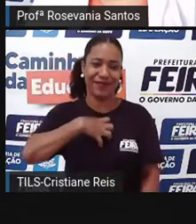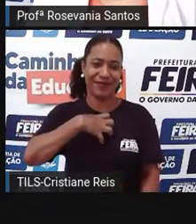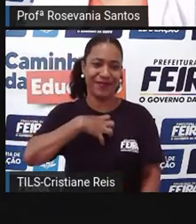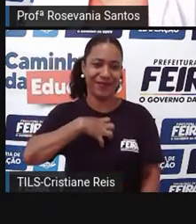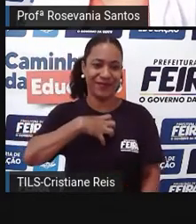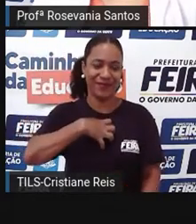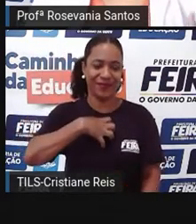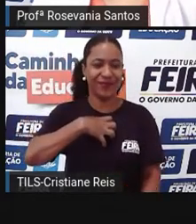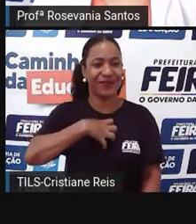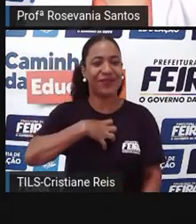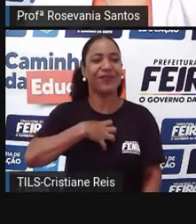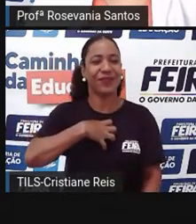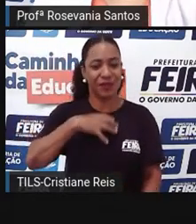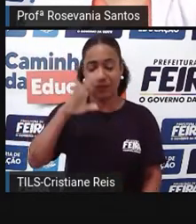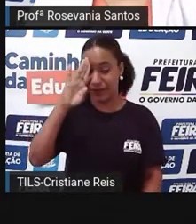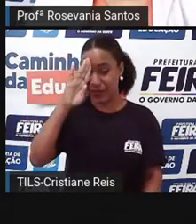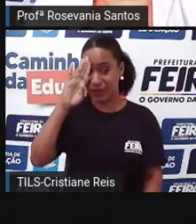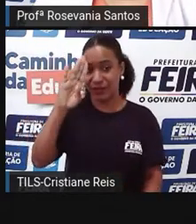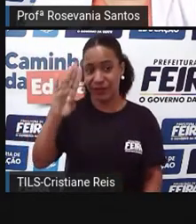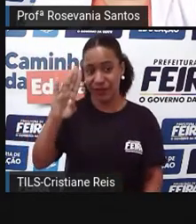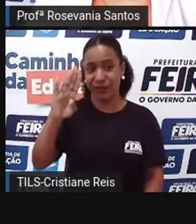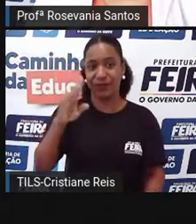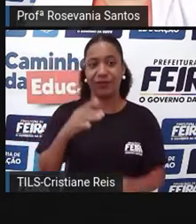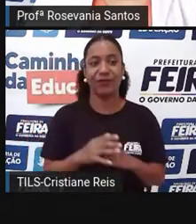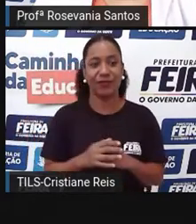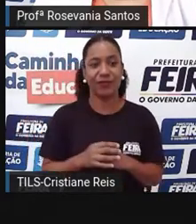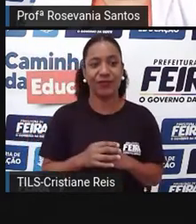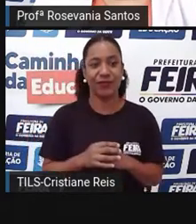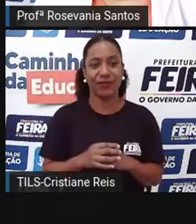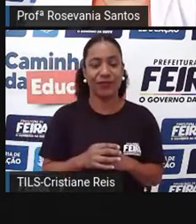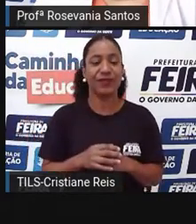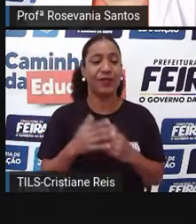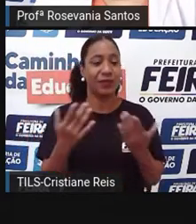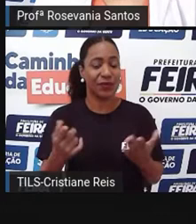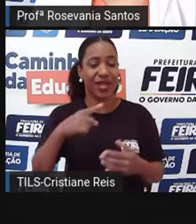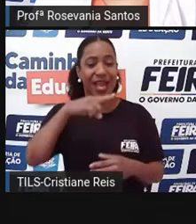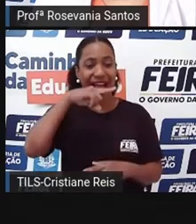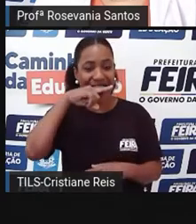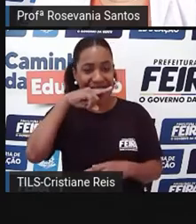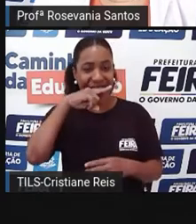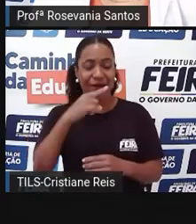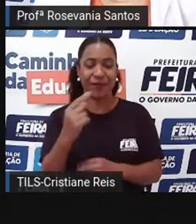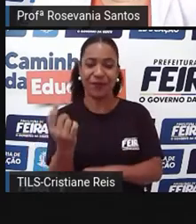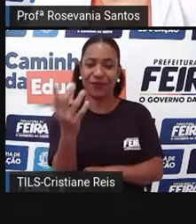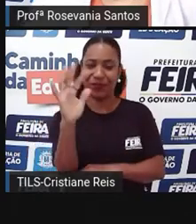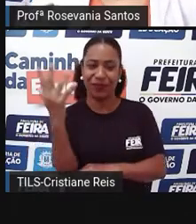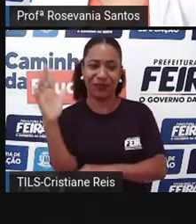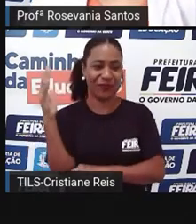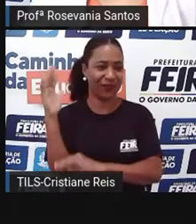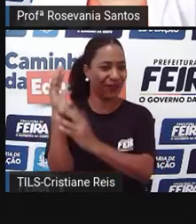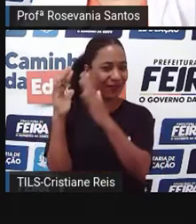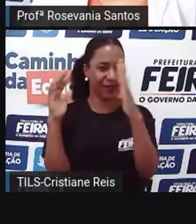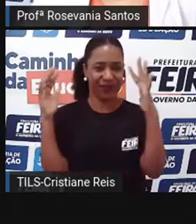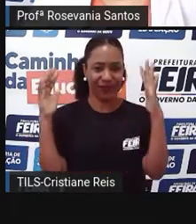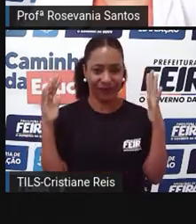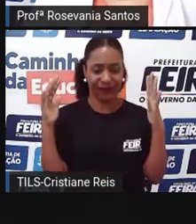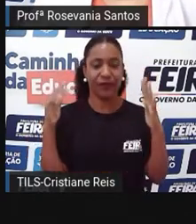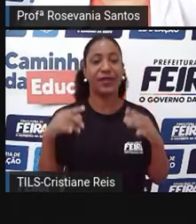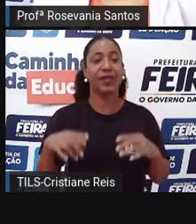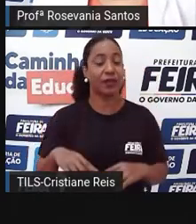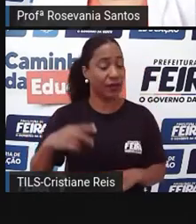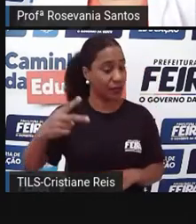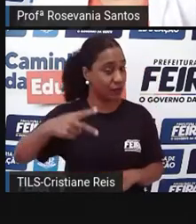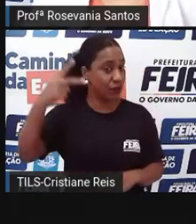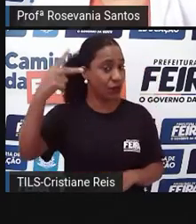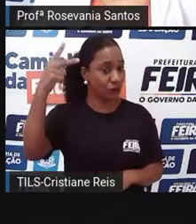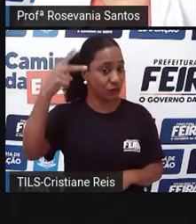principalmente, né, por conta da prática do, da cana-de-açúcar, né, do cultivo da cana-de-açúcar. É a segunda do país, né,